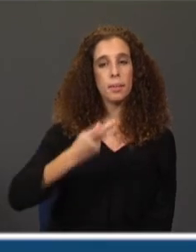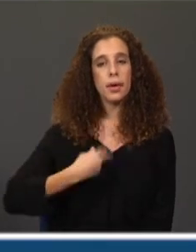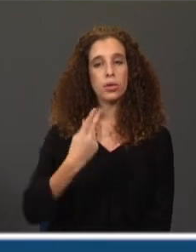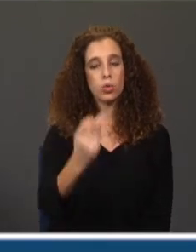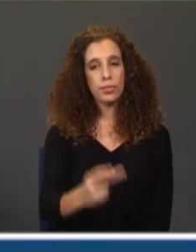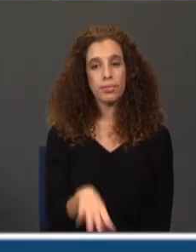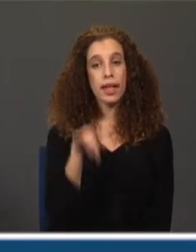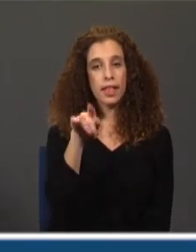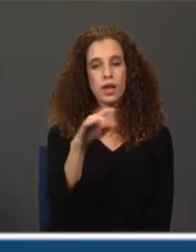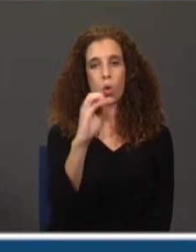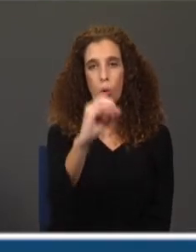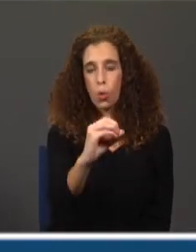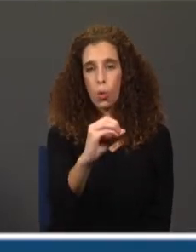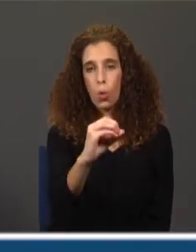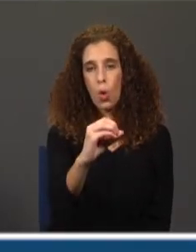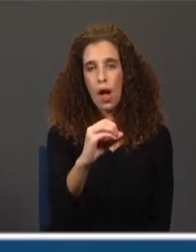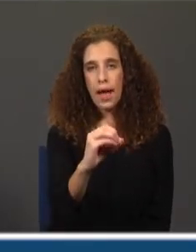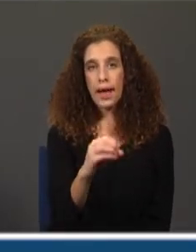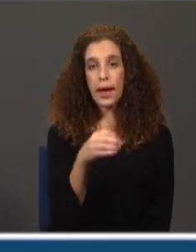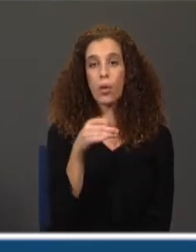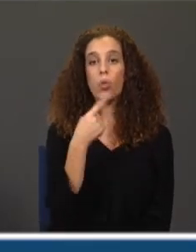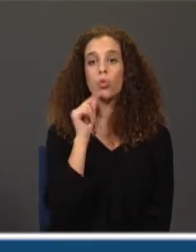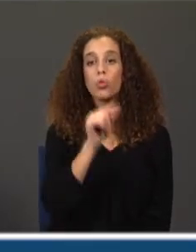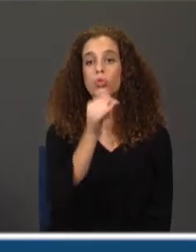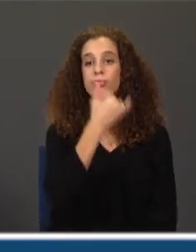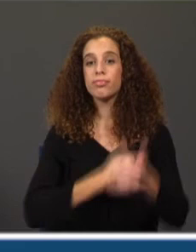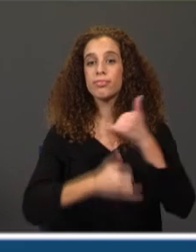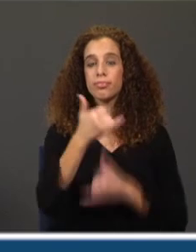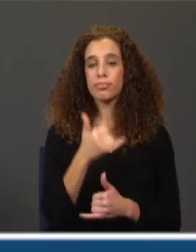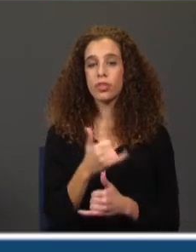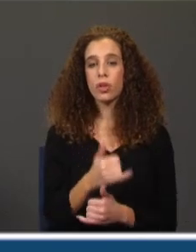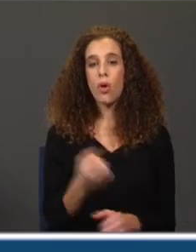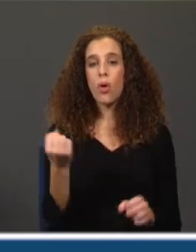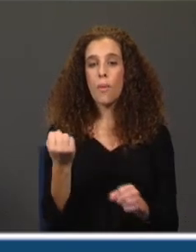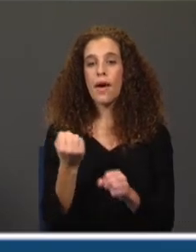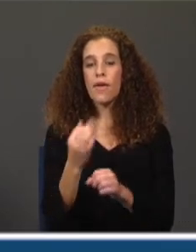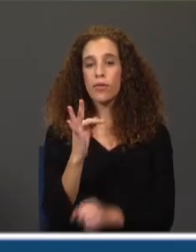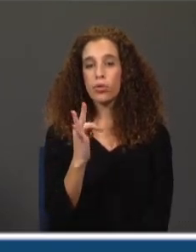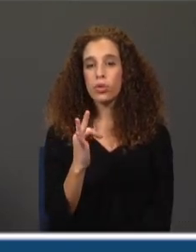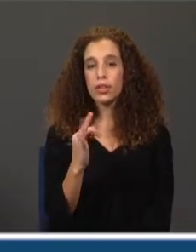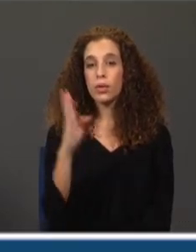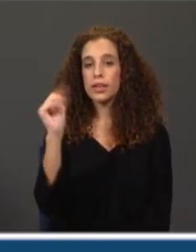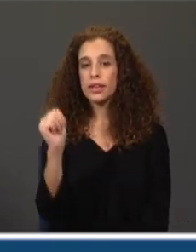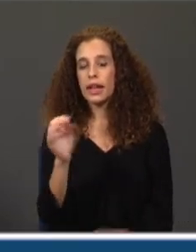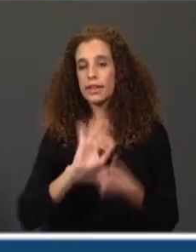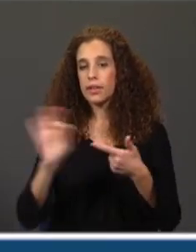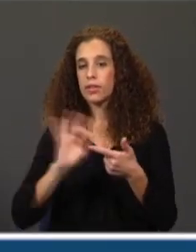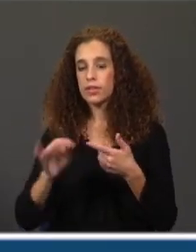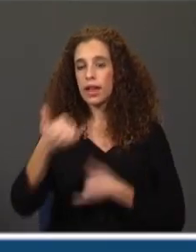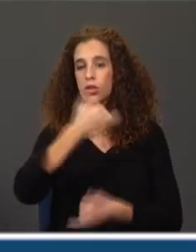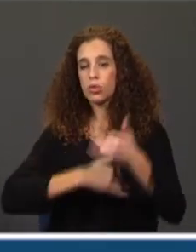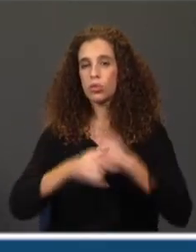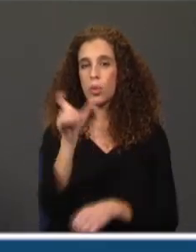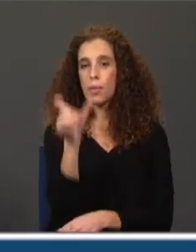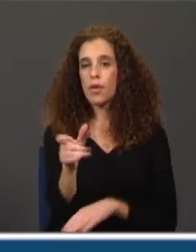E ali aquele o é sim um pronome pessoal com uma função sintática específica. Ele está a substituir uma